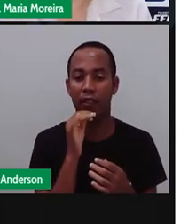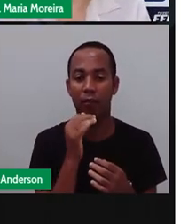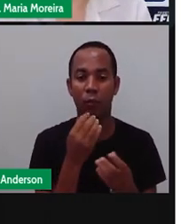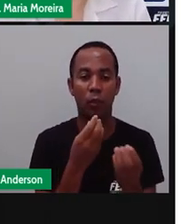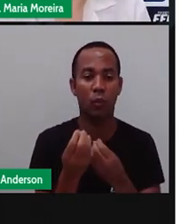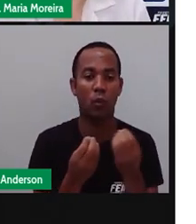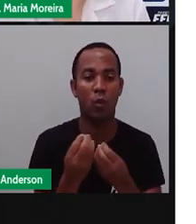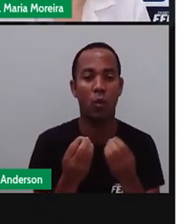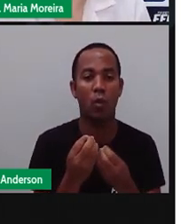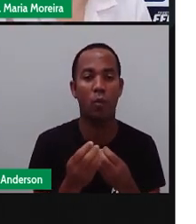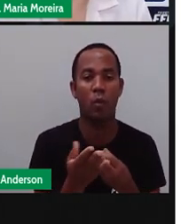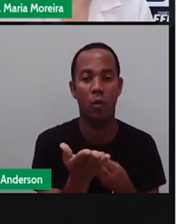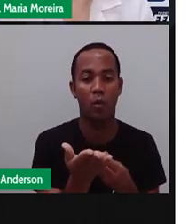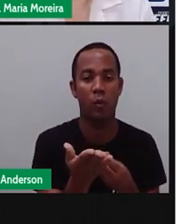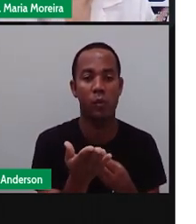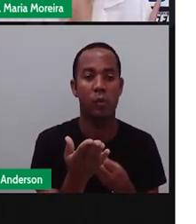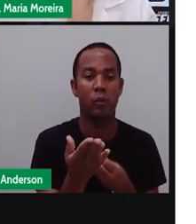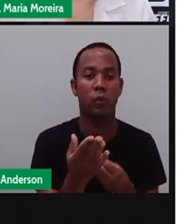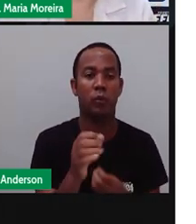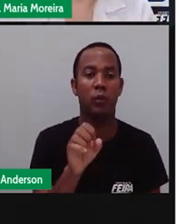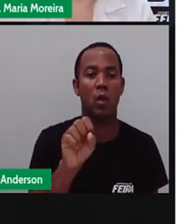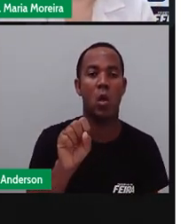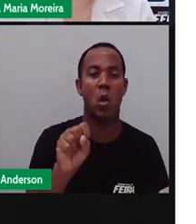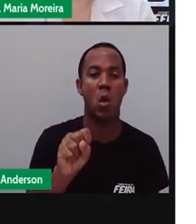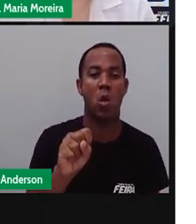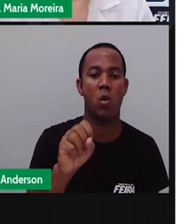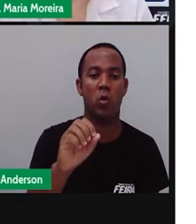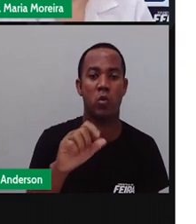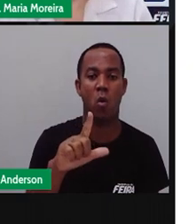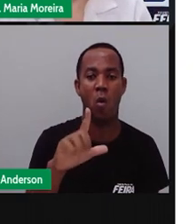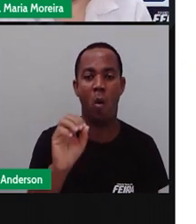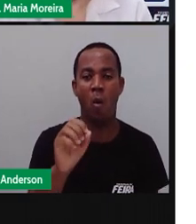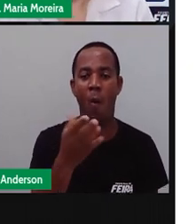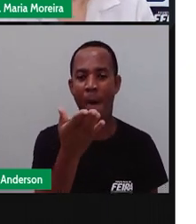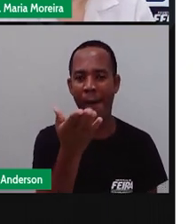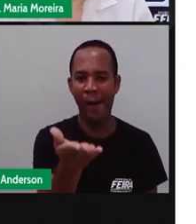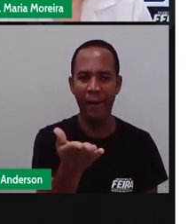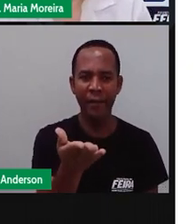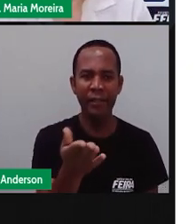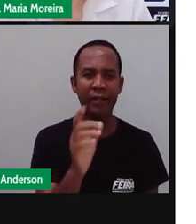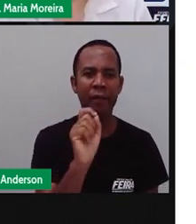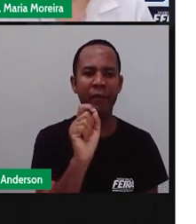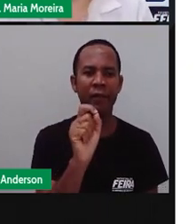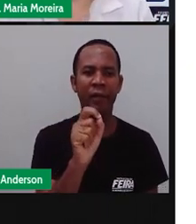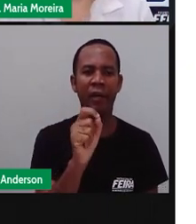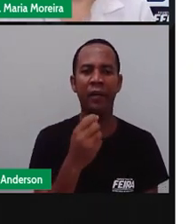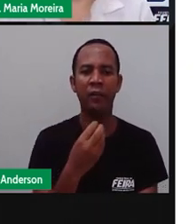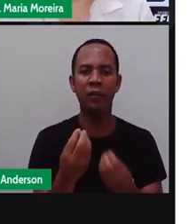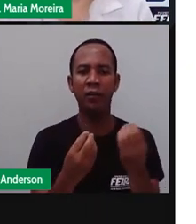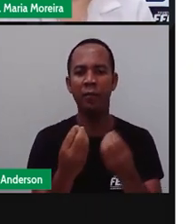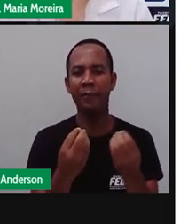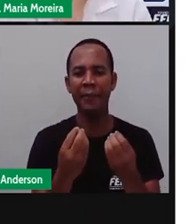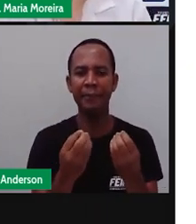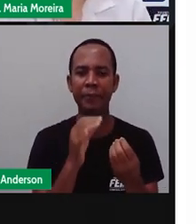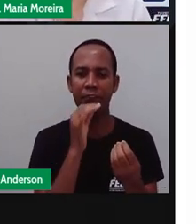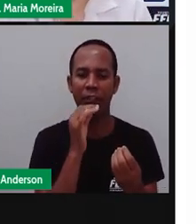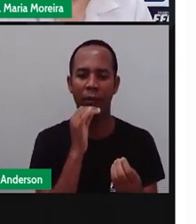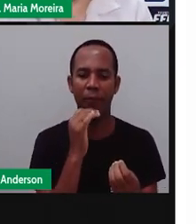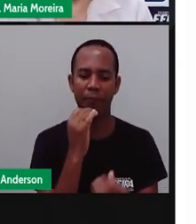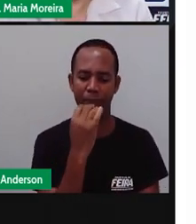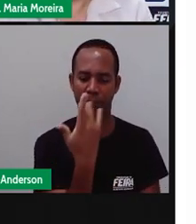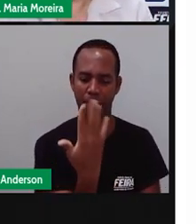elemento natural é esse que a está falando? O solo. Este elemento natural serve de fonte de nutrientes para as